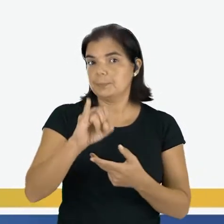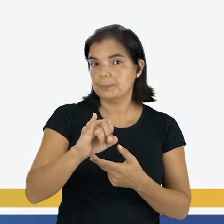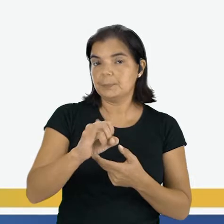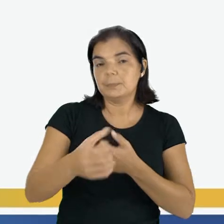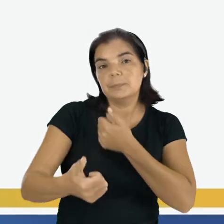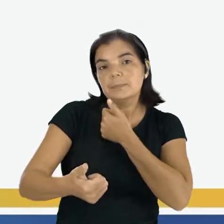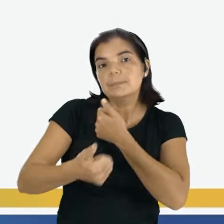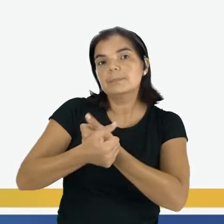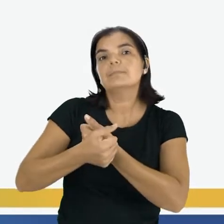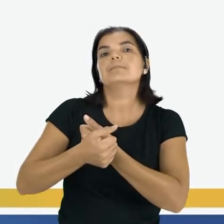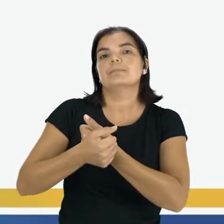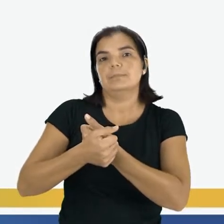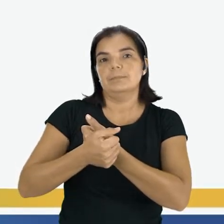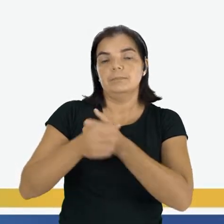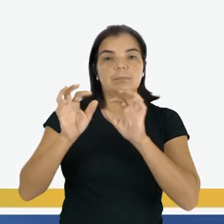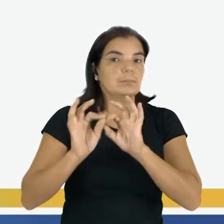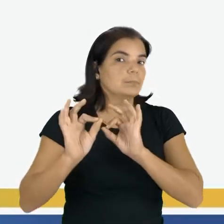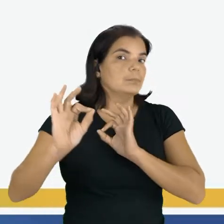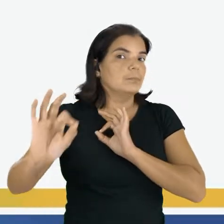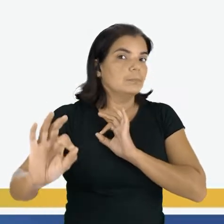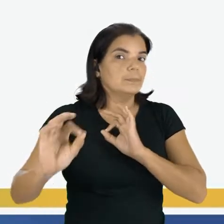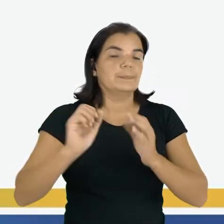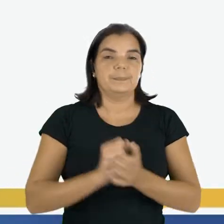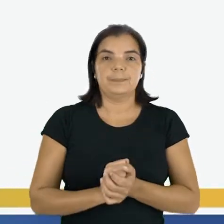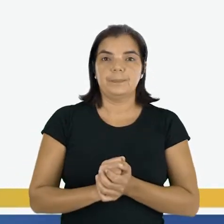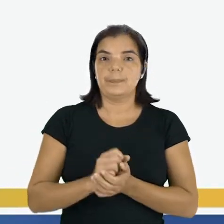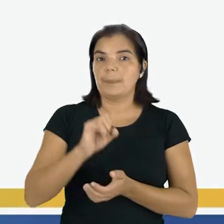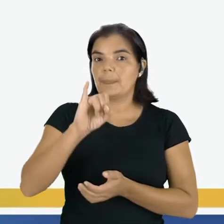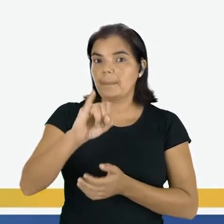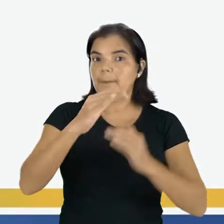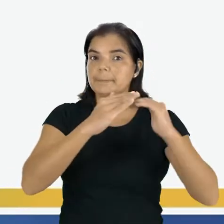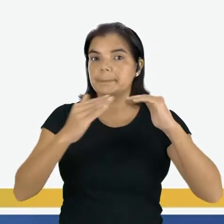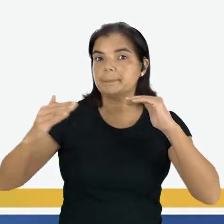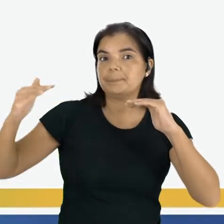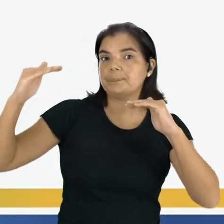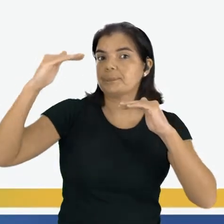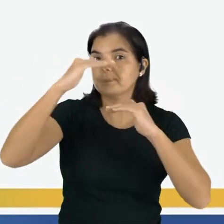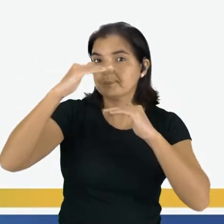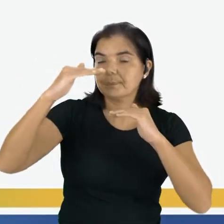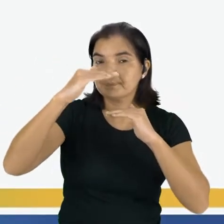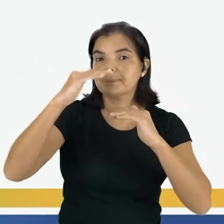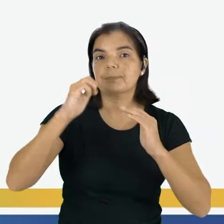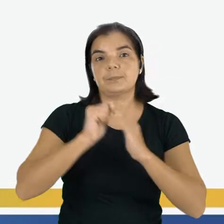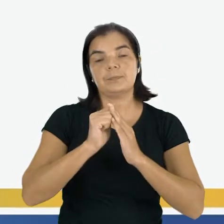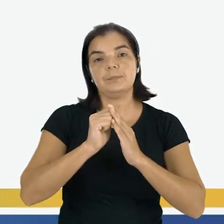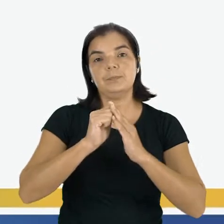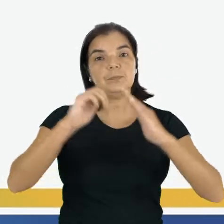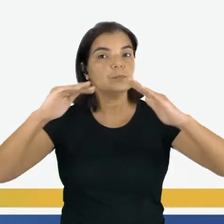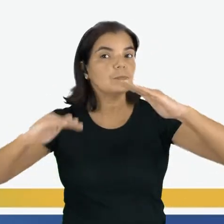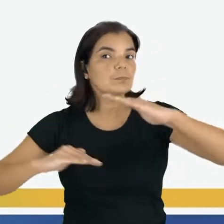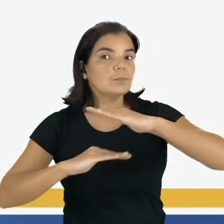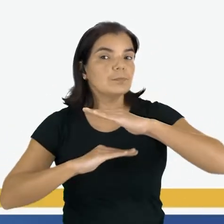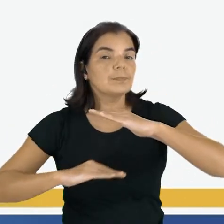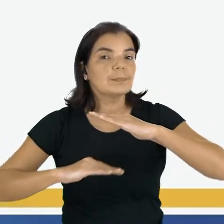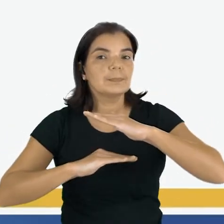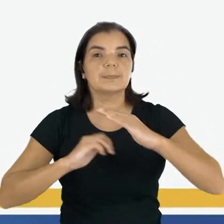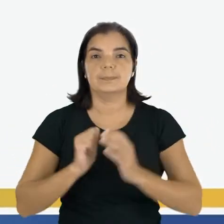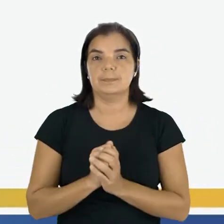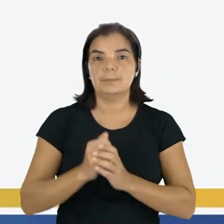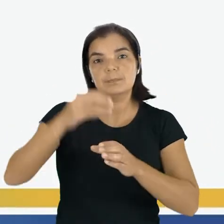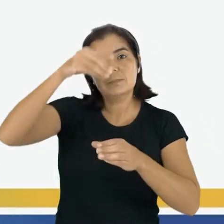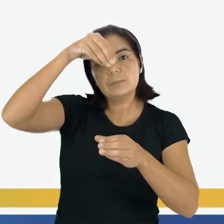objeto está perto, se está longe, se está acima de você ou se está embaixo,